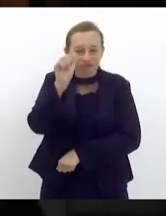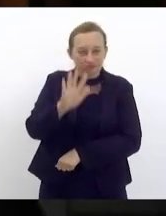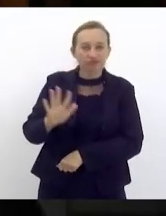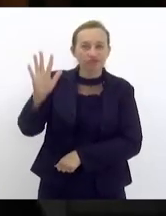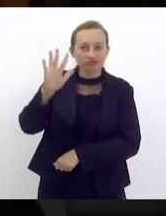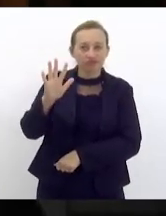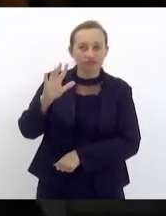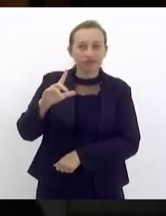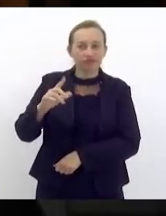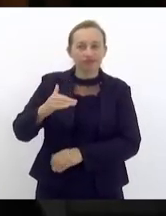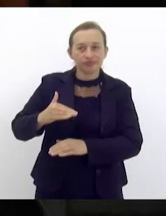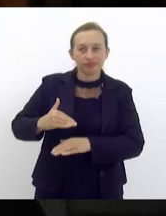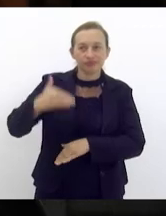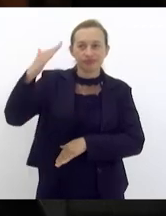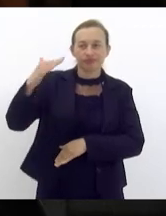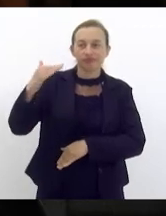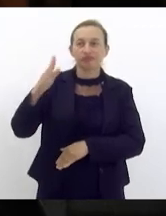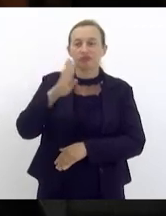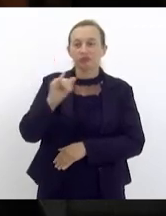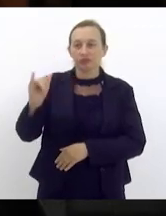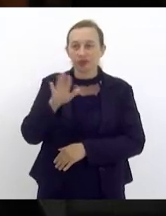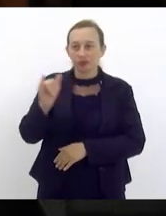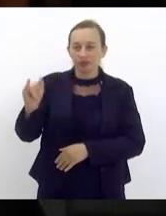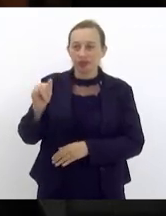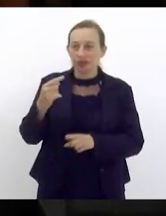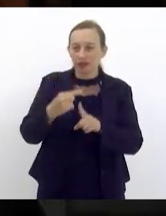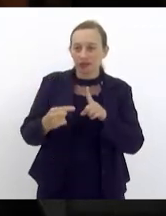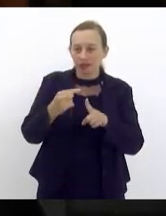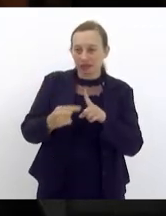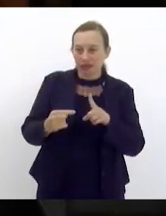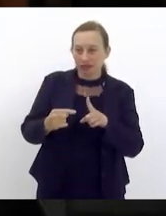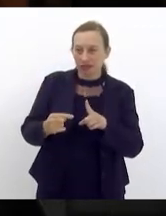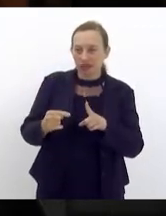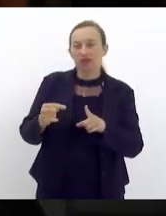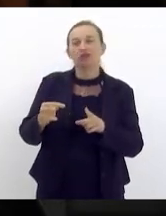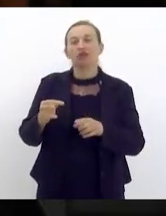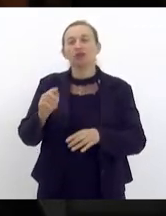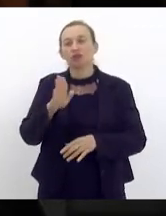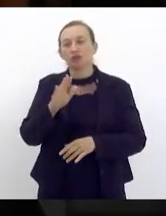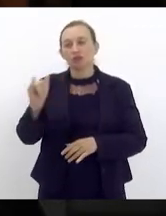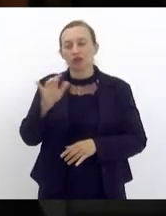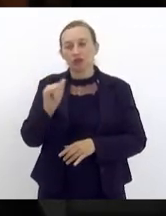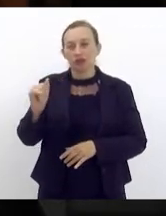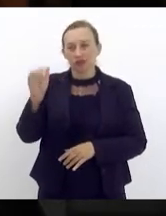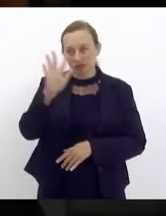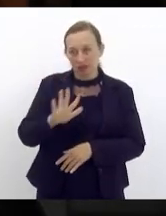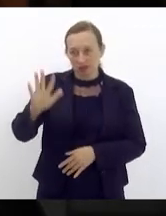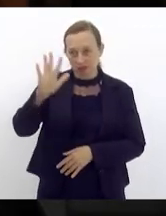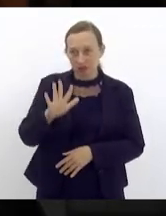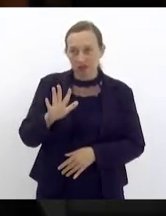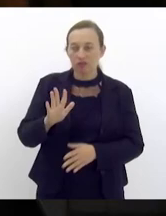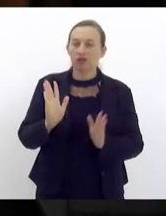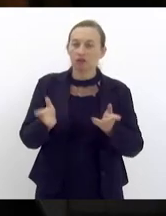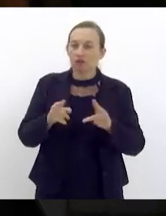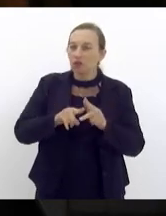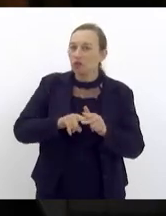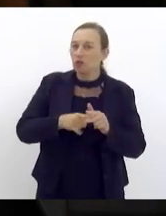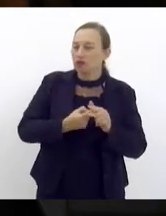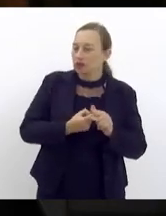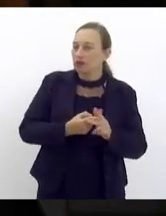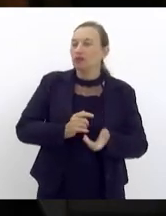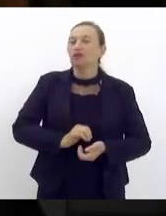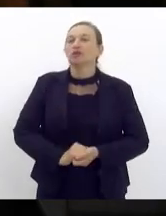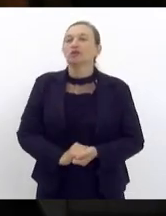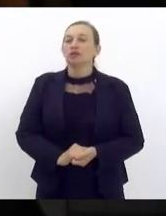tem subido seu PIB a metade do PIB nacional e agora houve uma correção feita